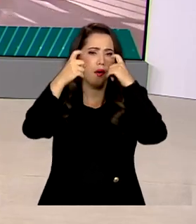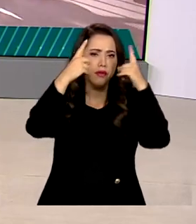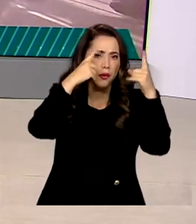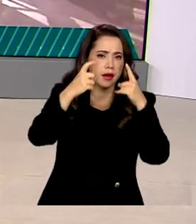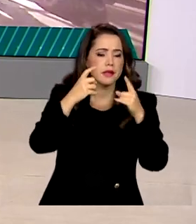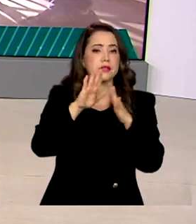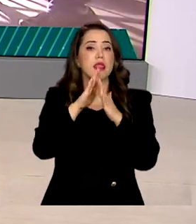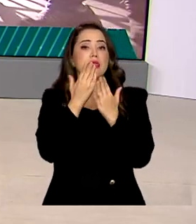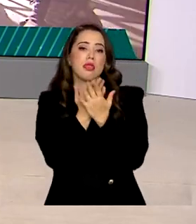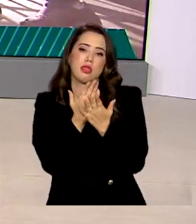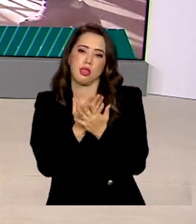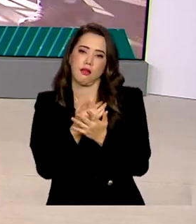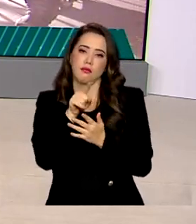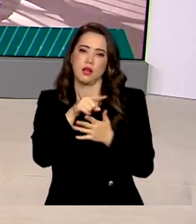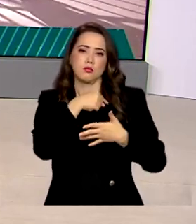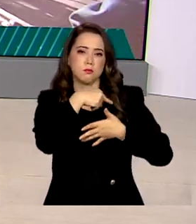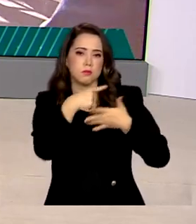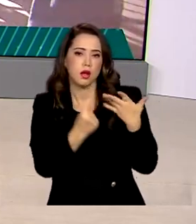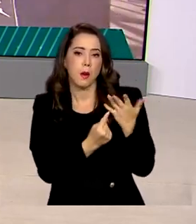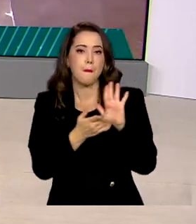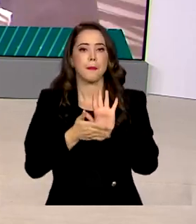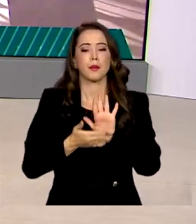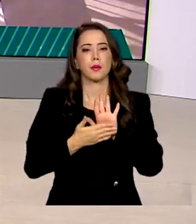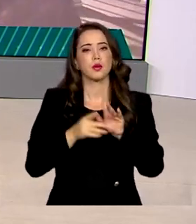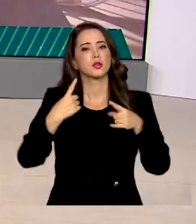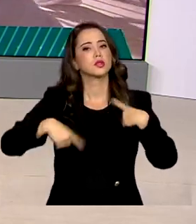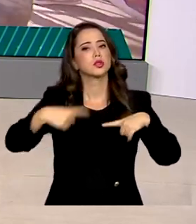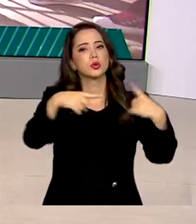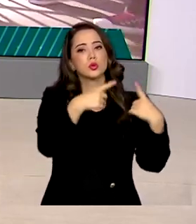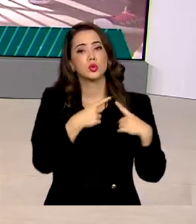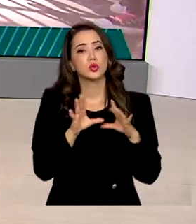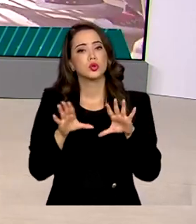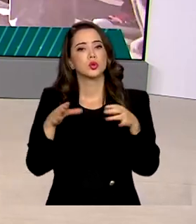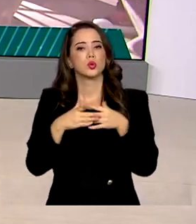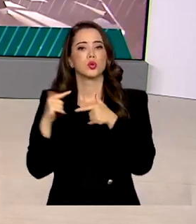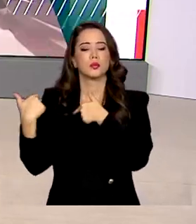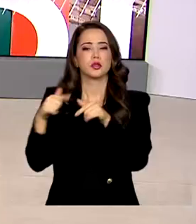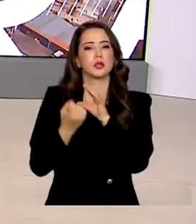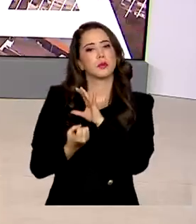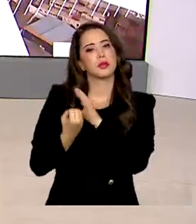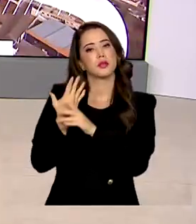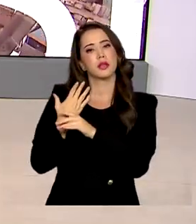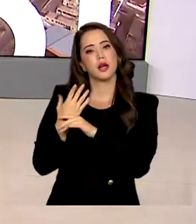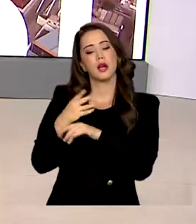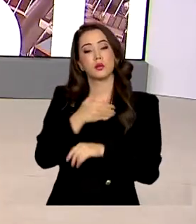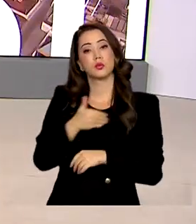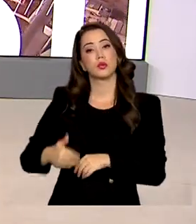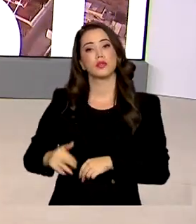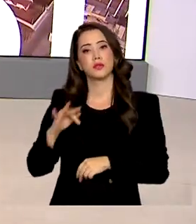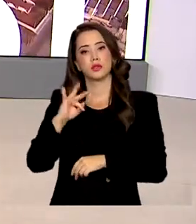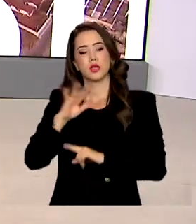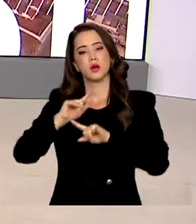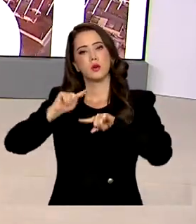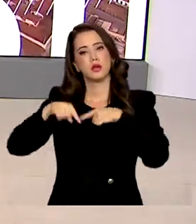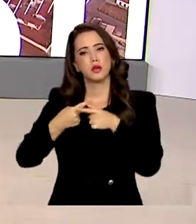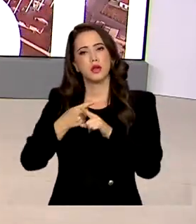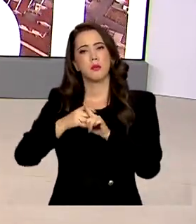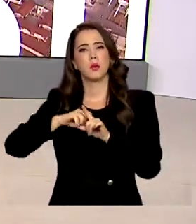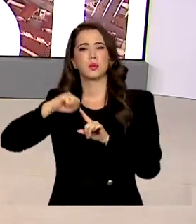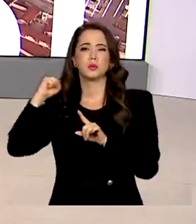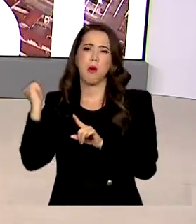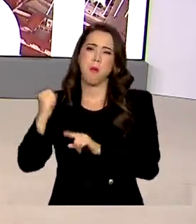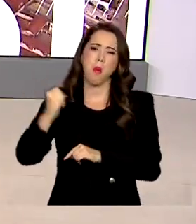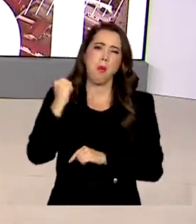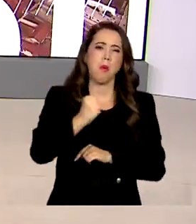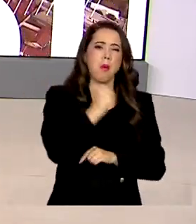escolas. Estas são algumas das propostas em discussão no grupo de trabalho criado pelo governo federal depois do assassinato